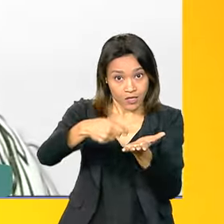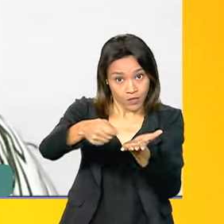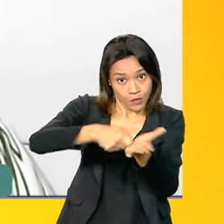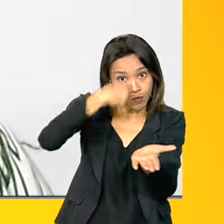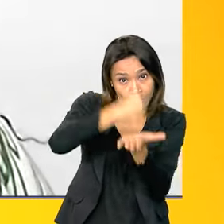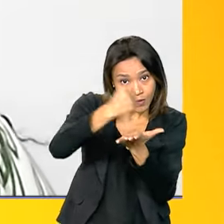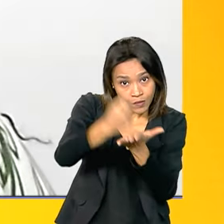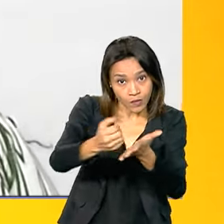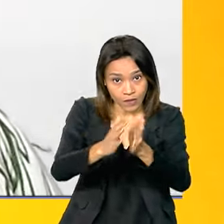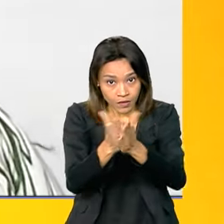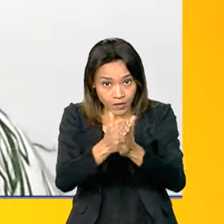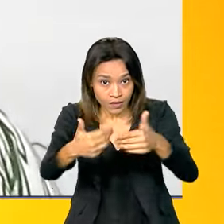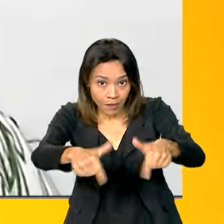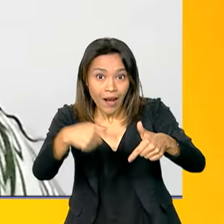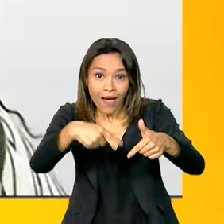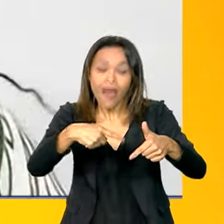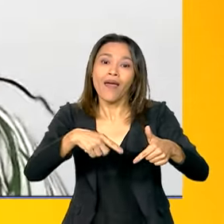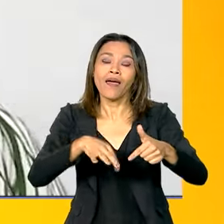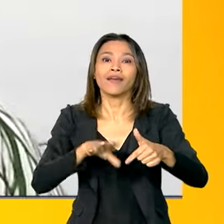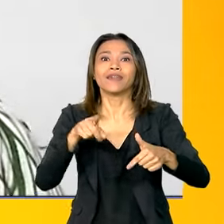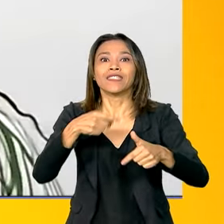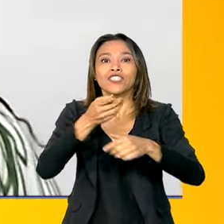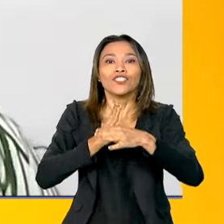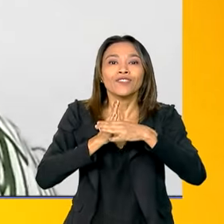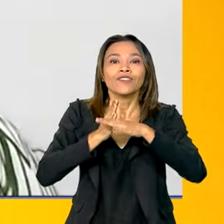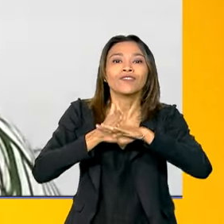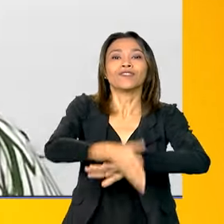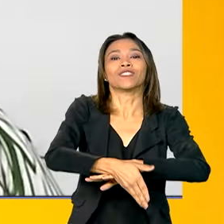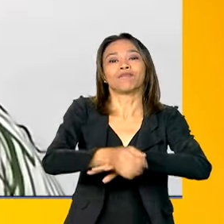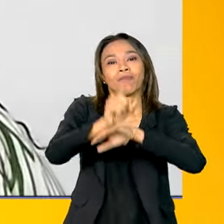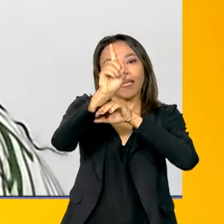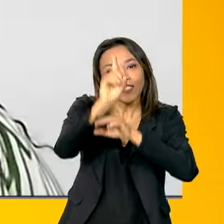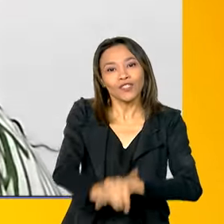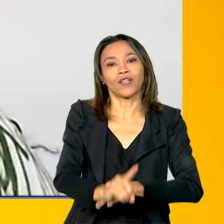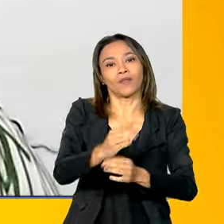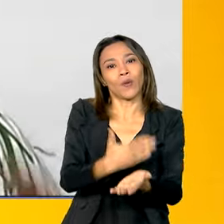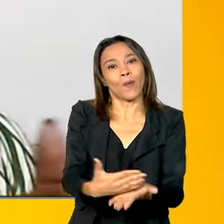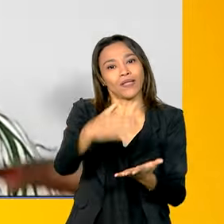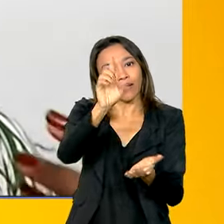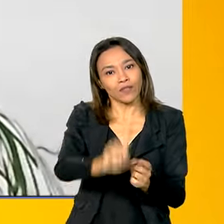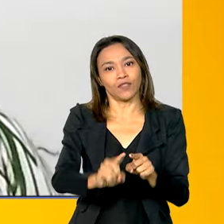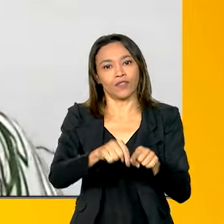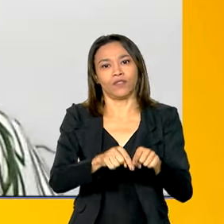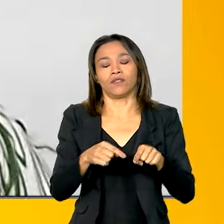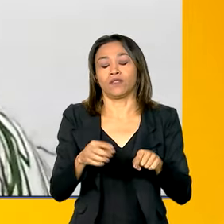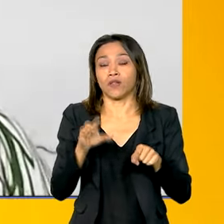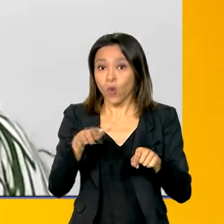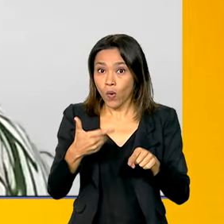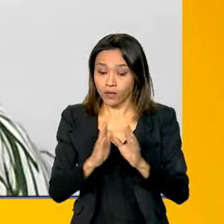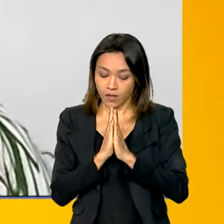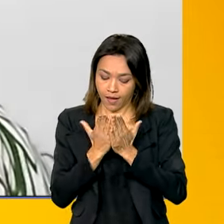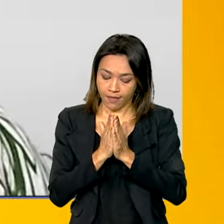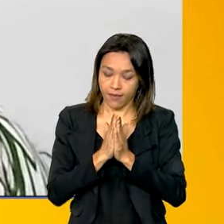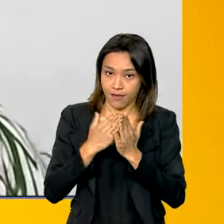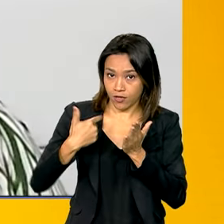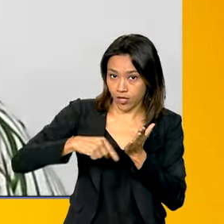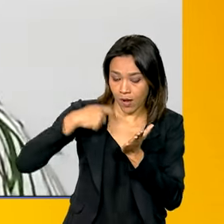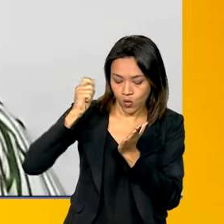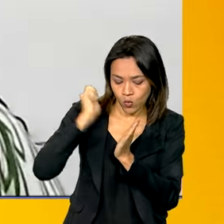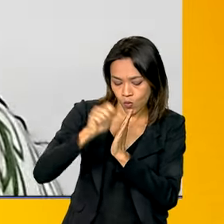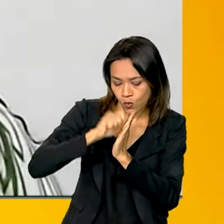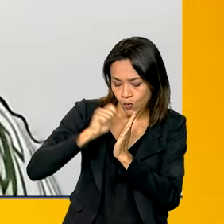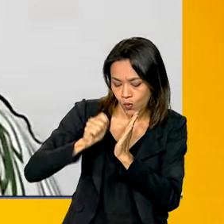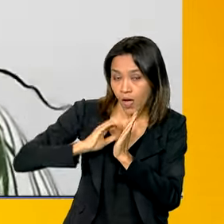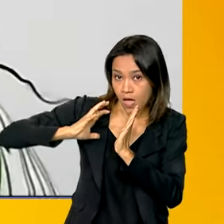sejam concedidos e reconhecidos automaticamente, eu diria assim. Quando você tem simbolicamente a carteira de trabalho anotada